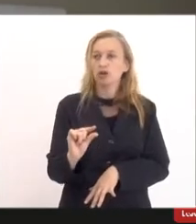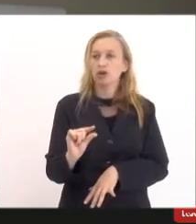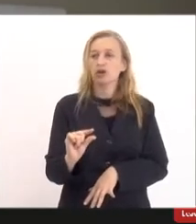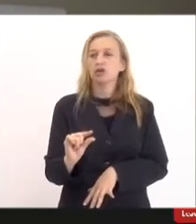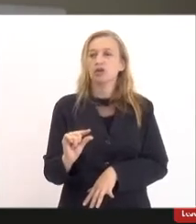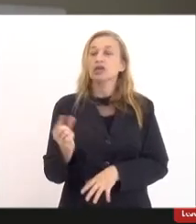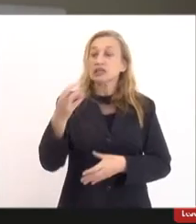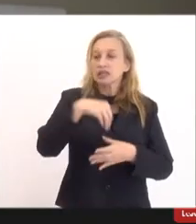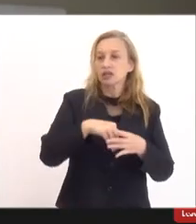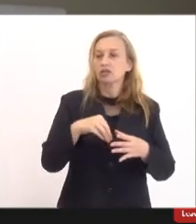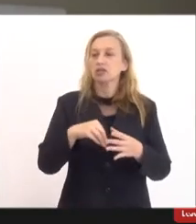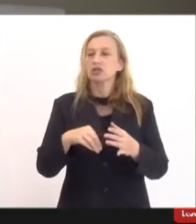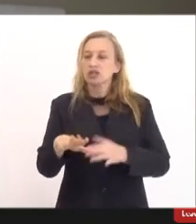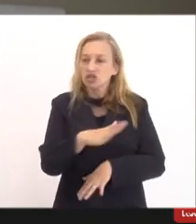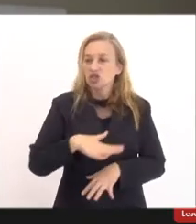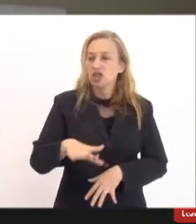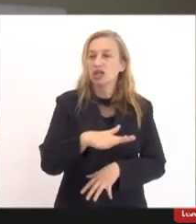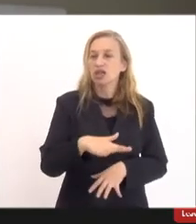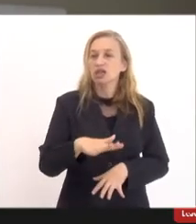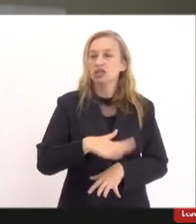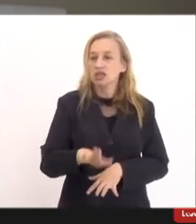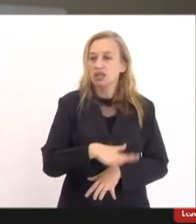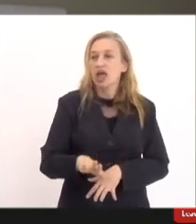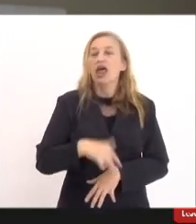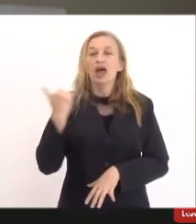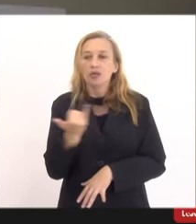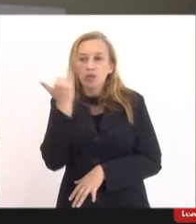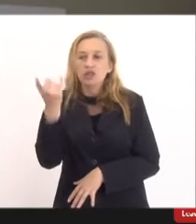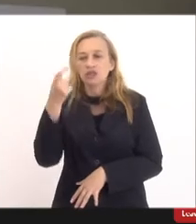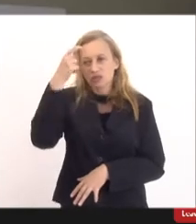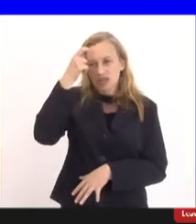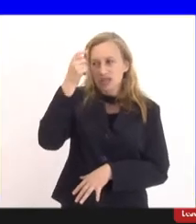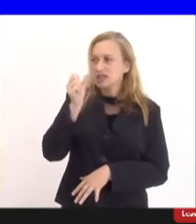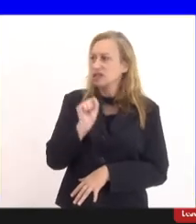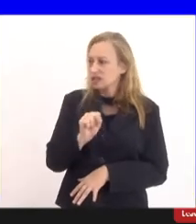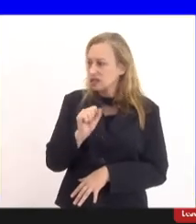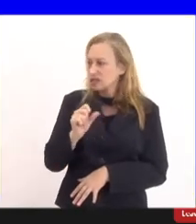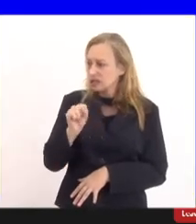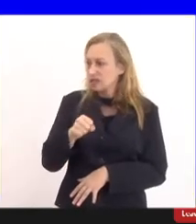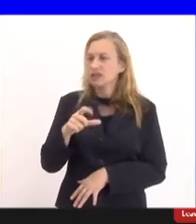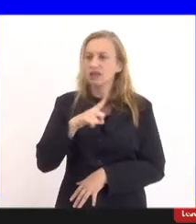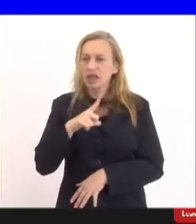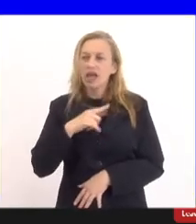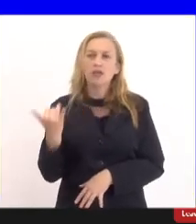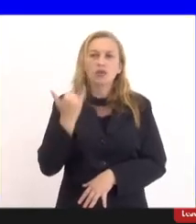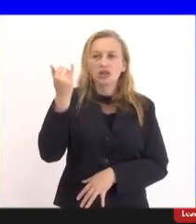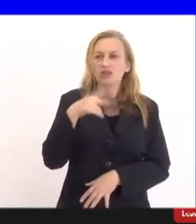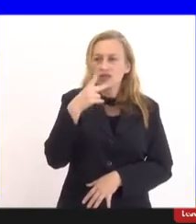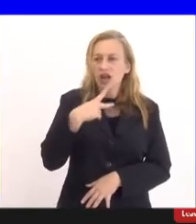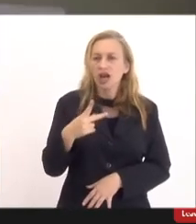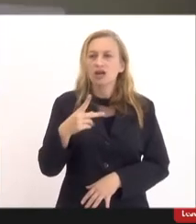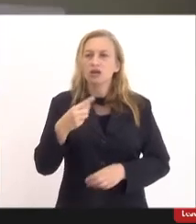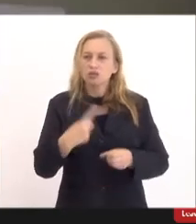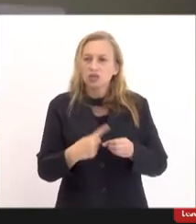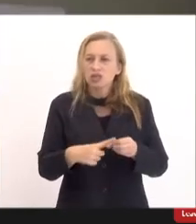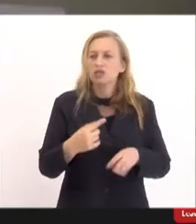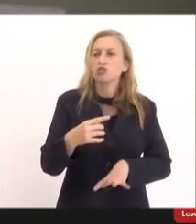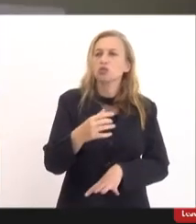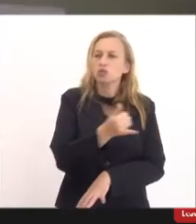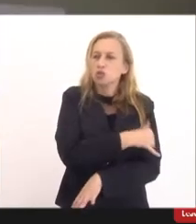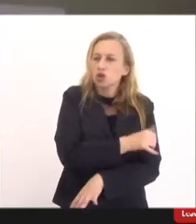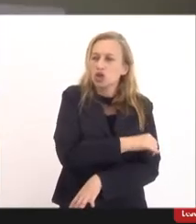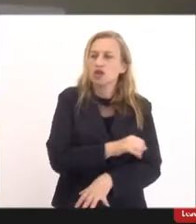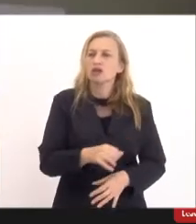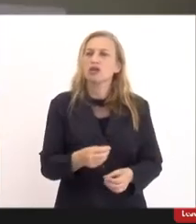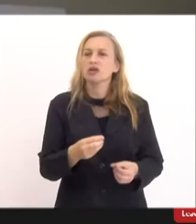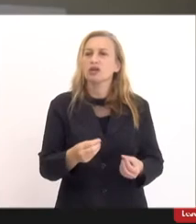entre as crianças, então é muito importante que a gente tenha essa conscientização, e é importantíssimo saber que no município do Rio a gente abriu